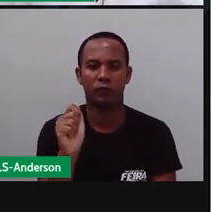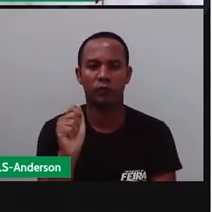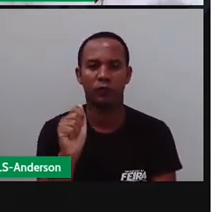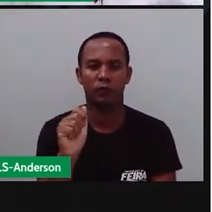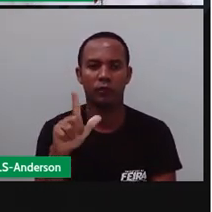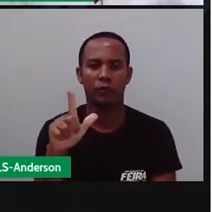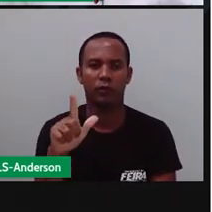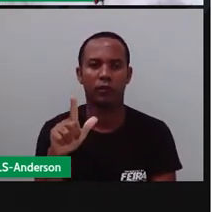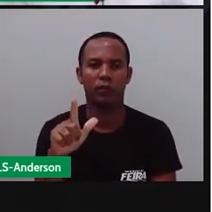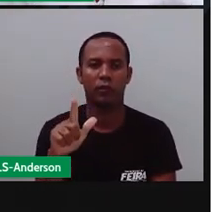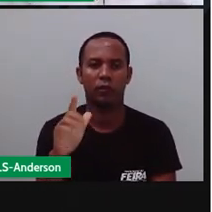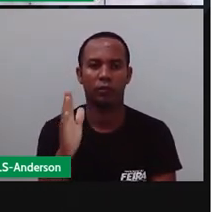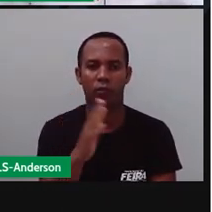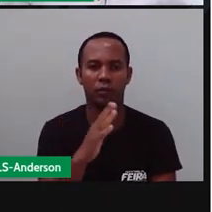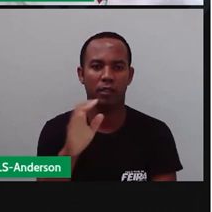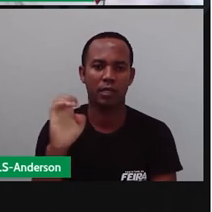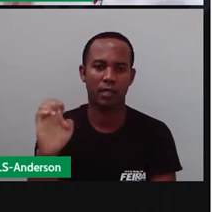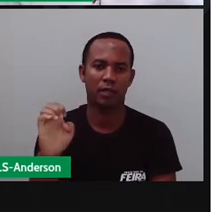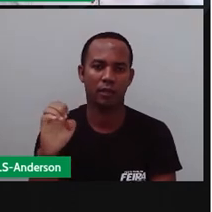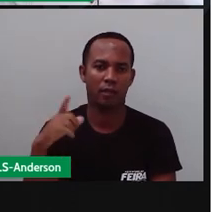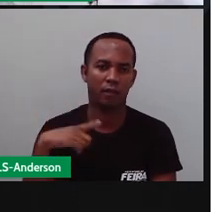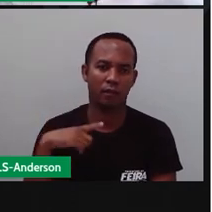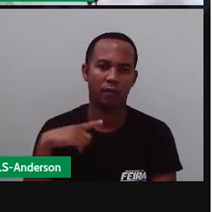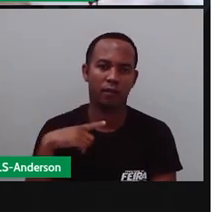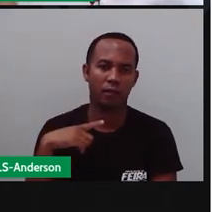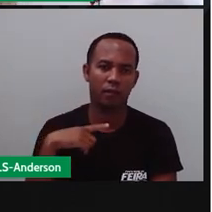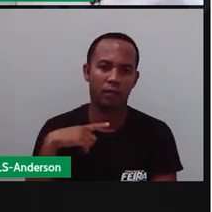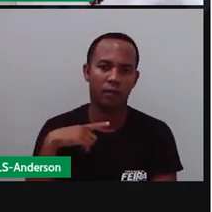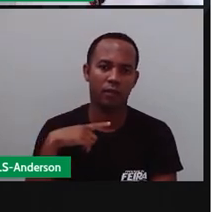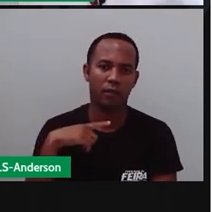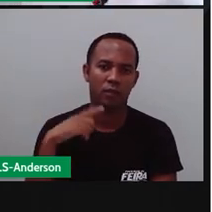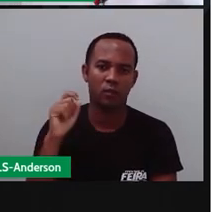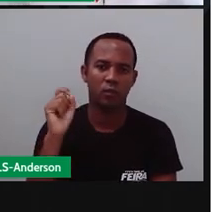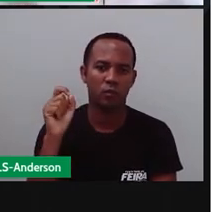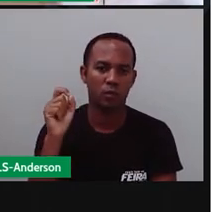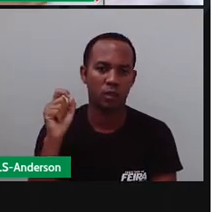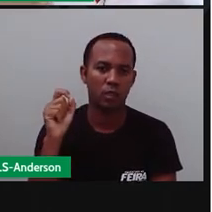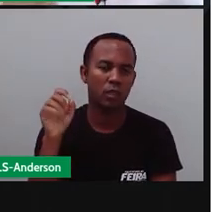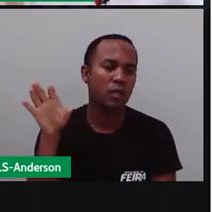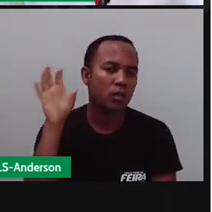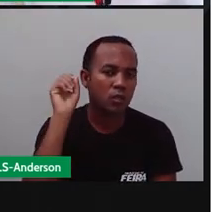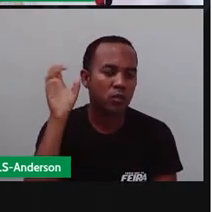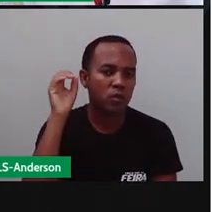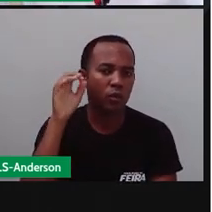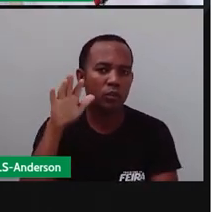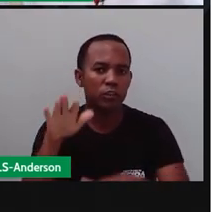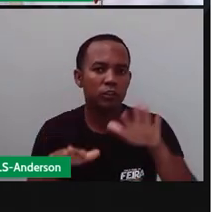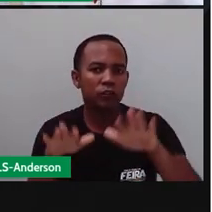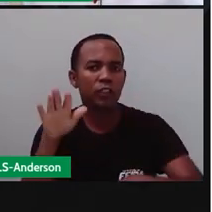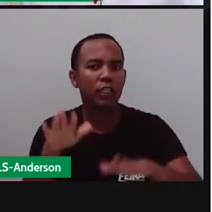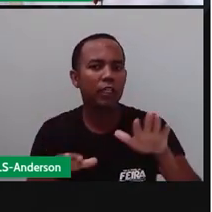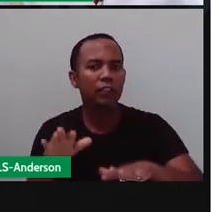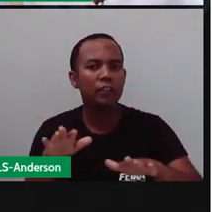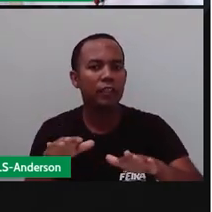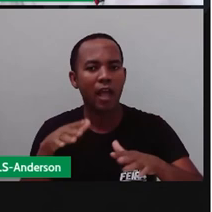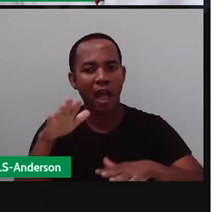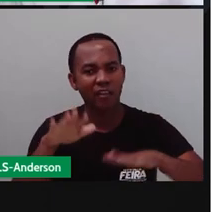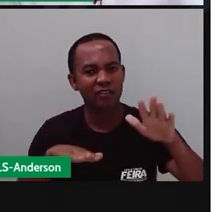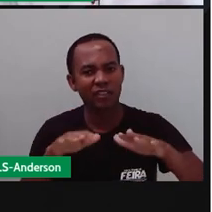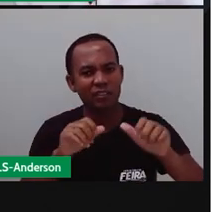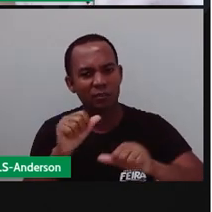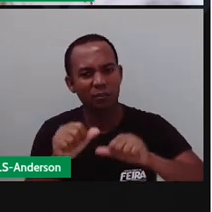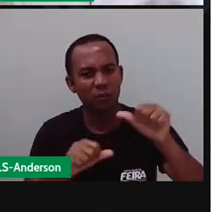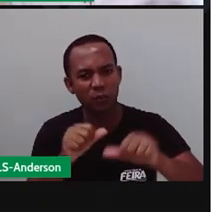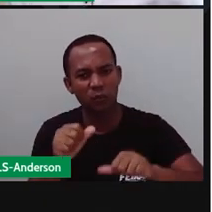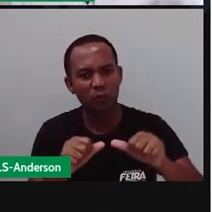tem sons variados, pois, devido às sílabas átanas e tônicas, elas mudam totalmente o som de uma mesma letra dentro